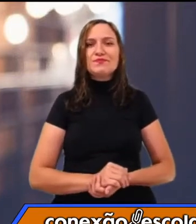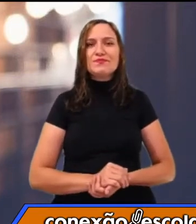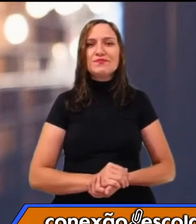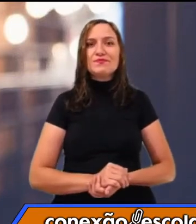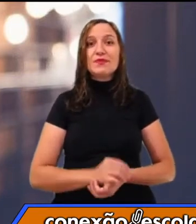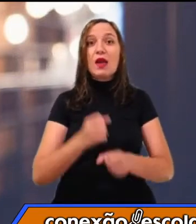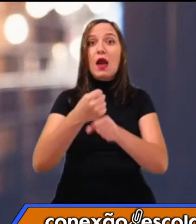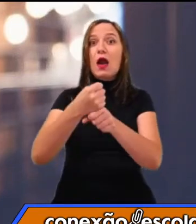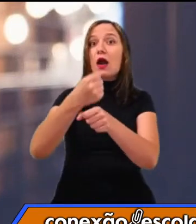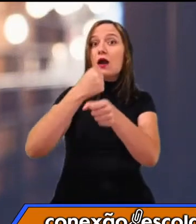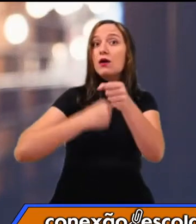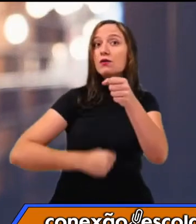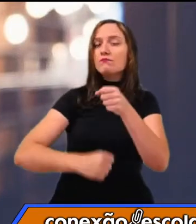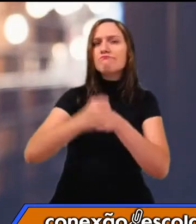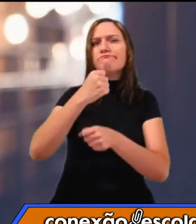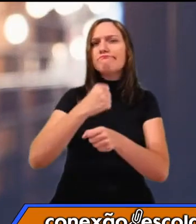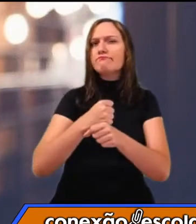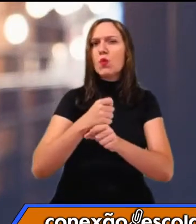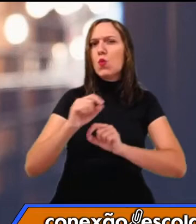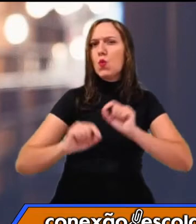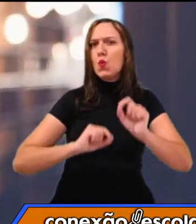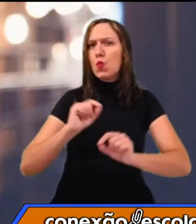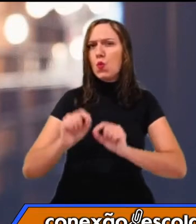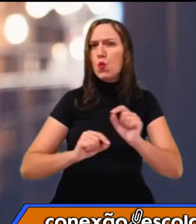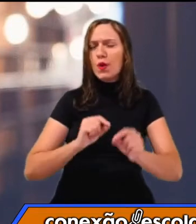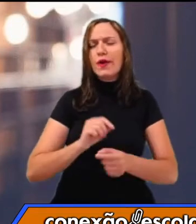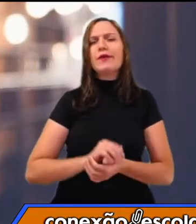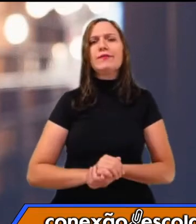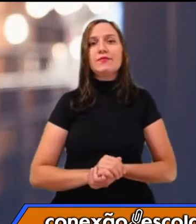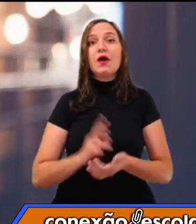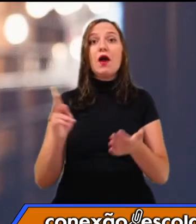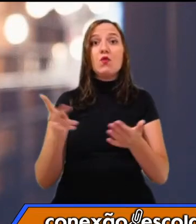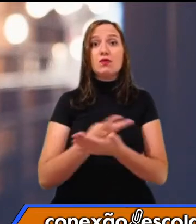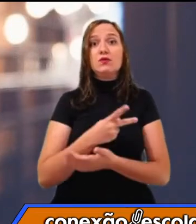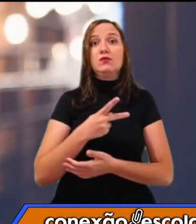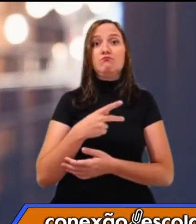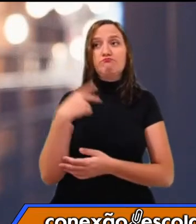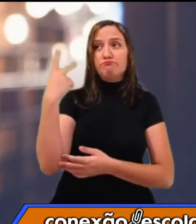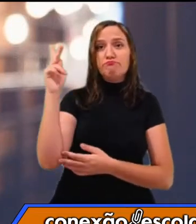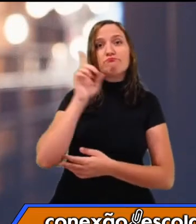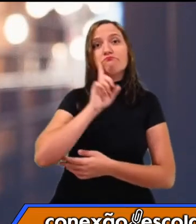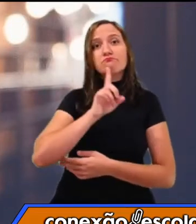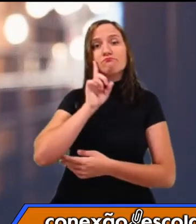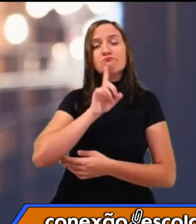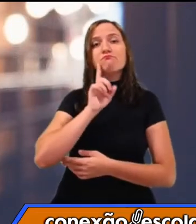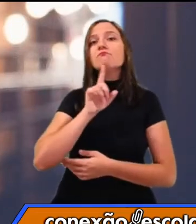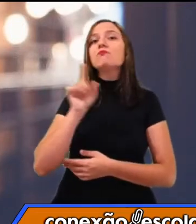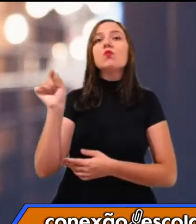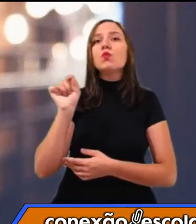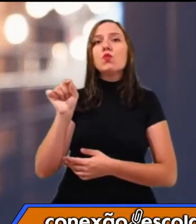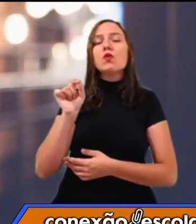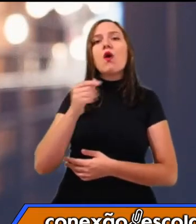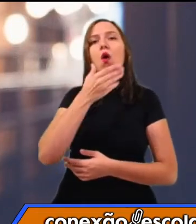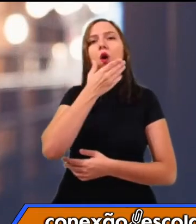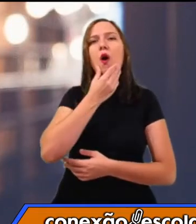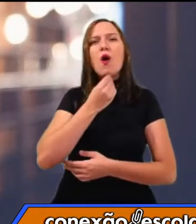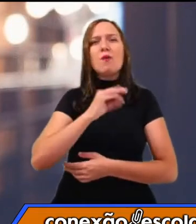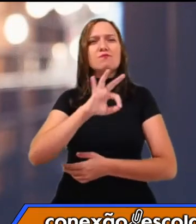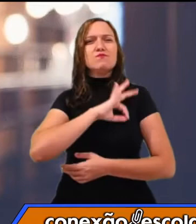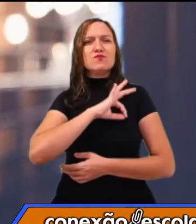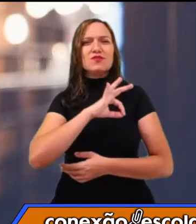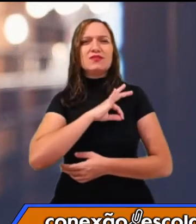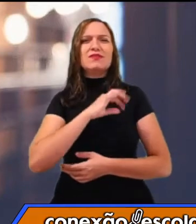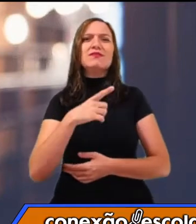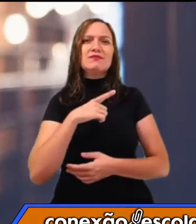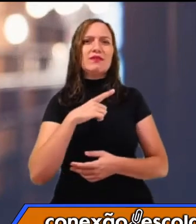No ano passado, aconteceu nos Estados Unidos, que um policial assassinou um homem negro